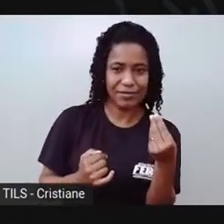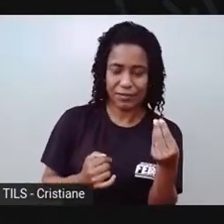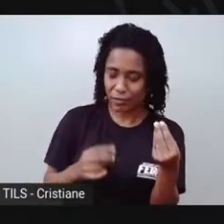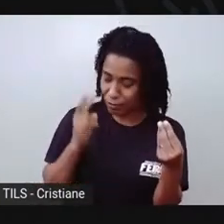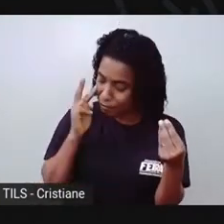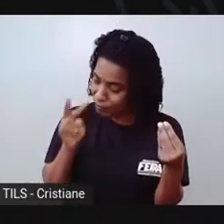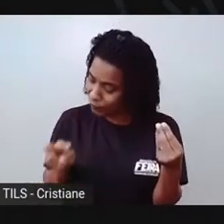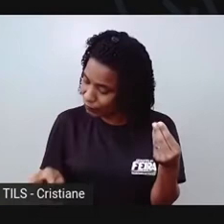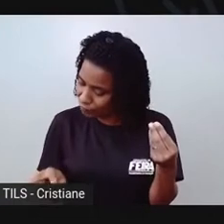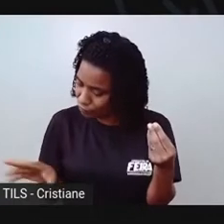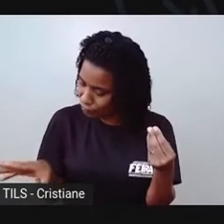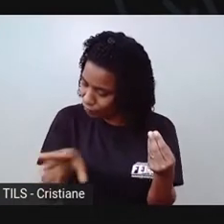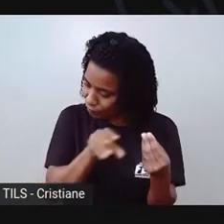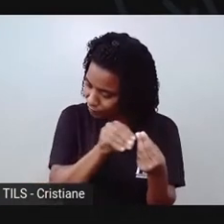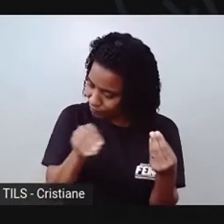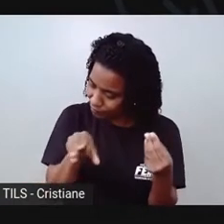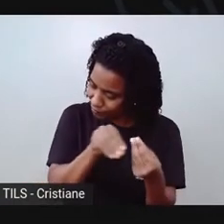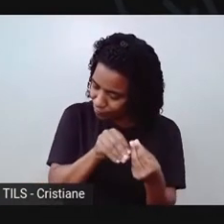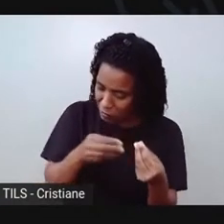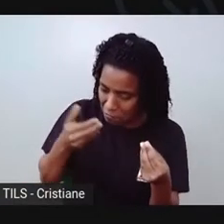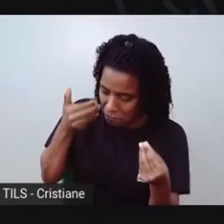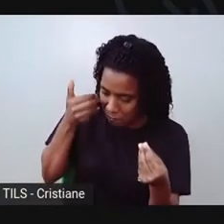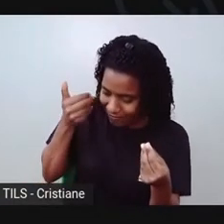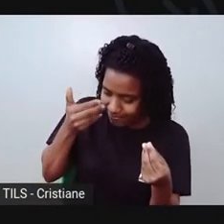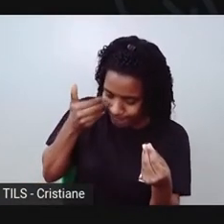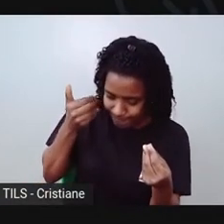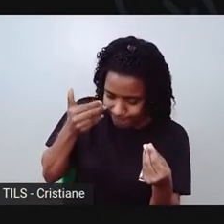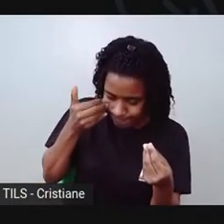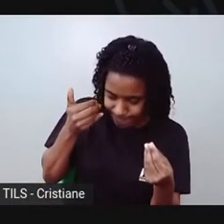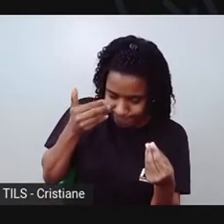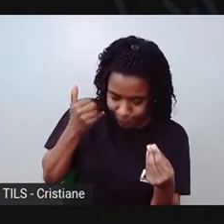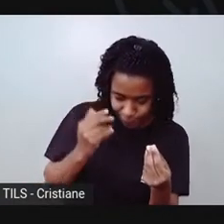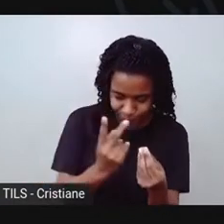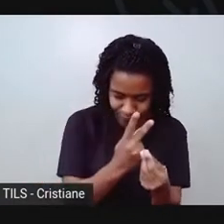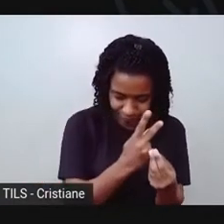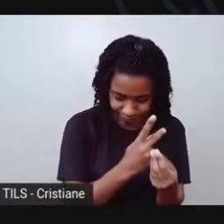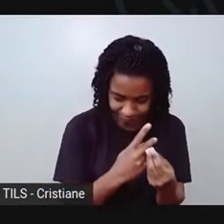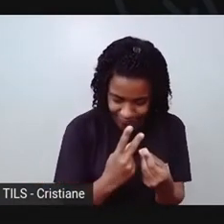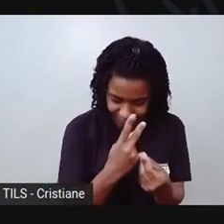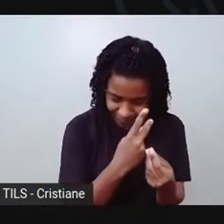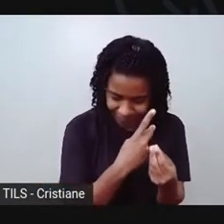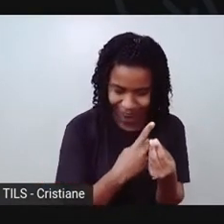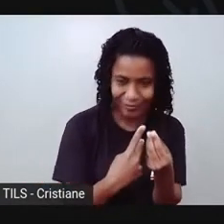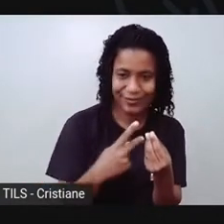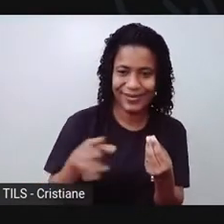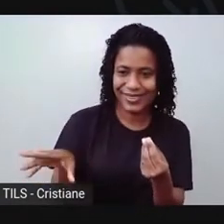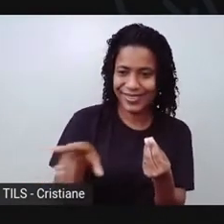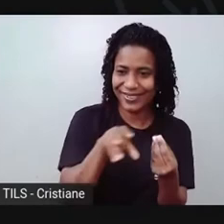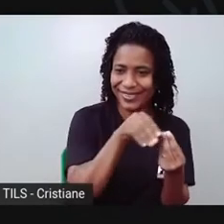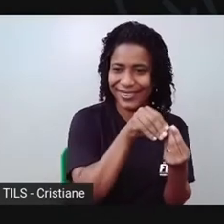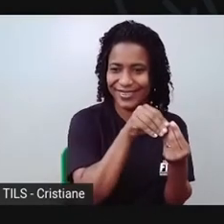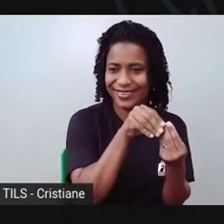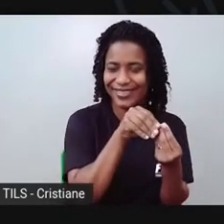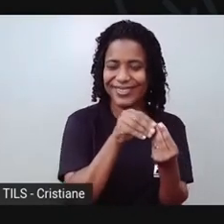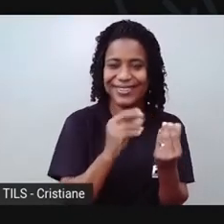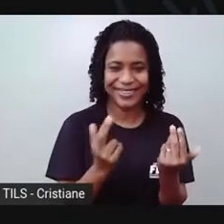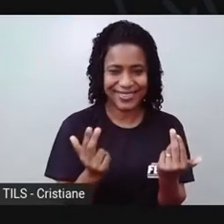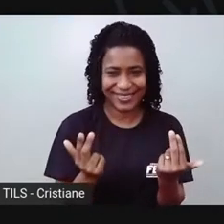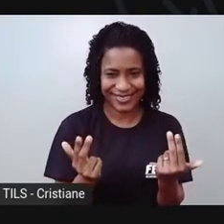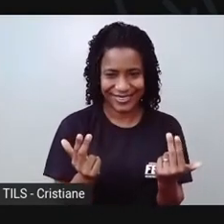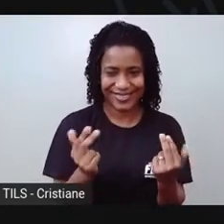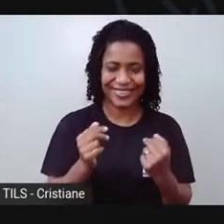É! É quando a gente observa o desenho, isso! E a gente tenta fazer igual!